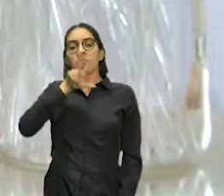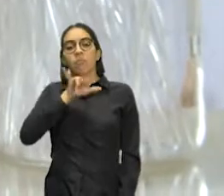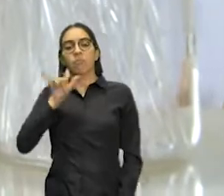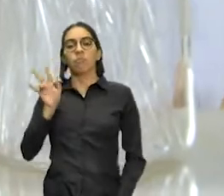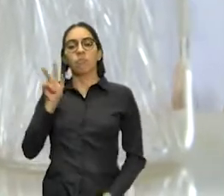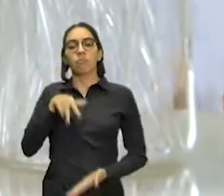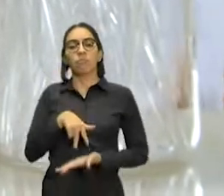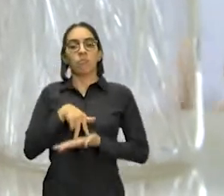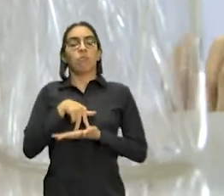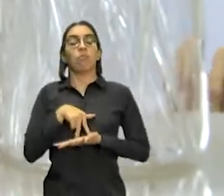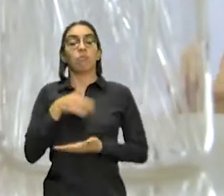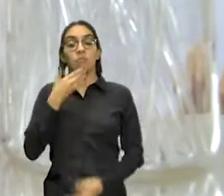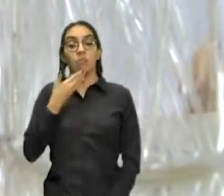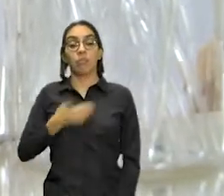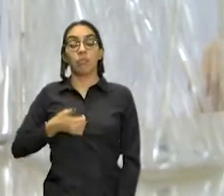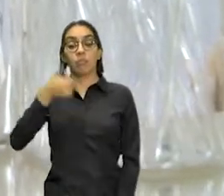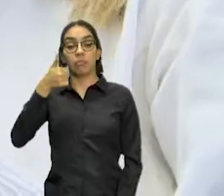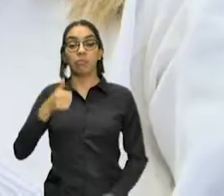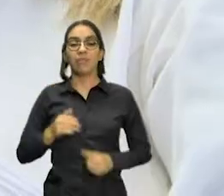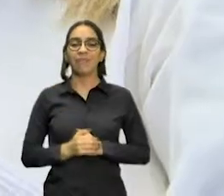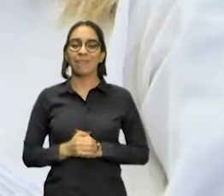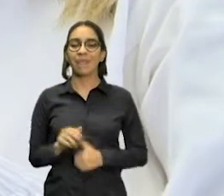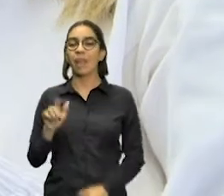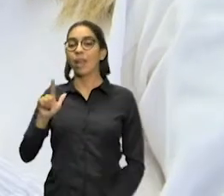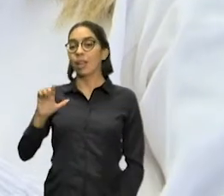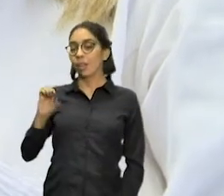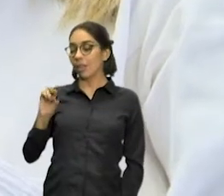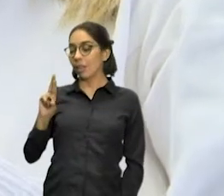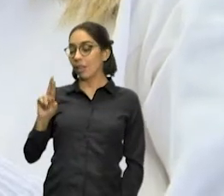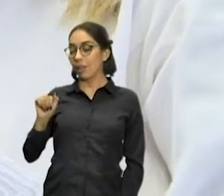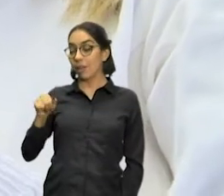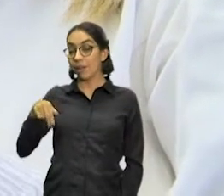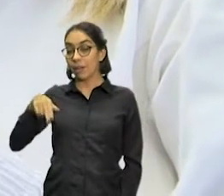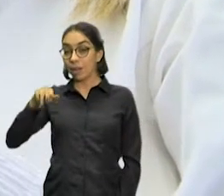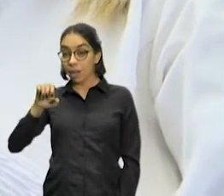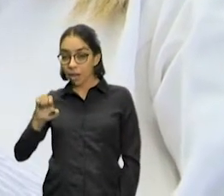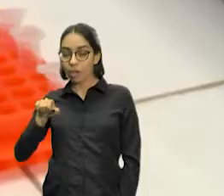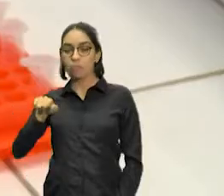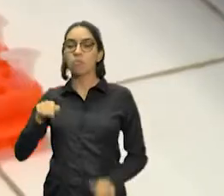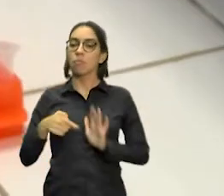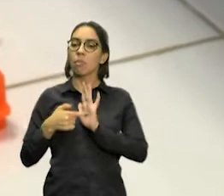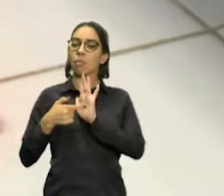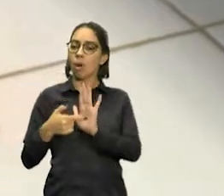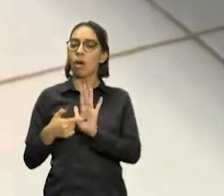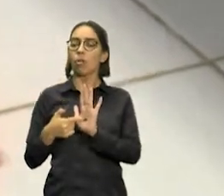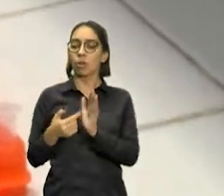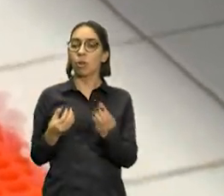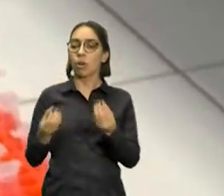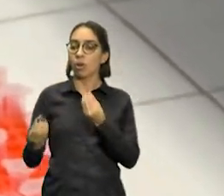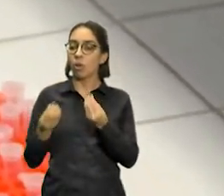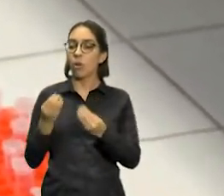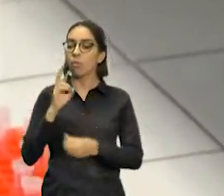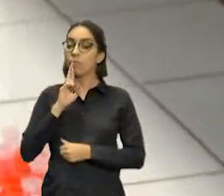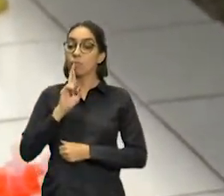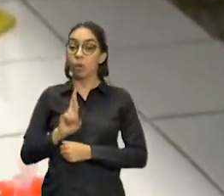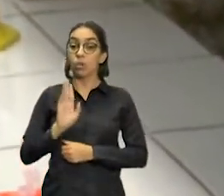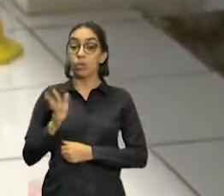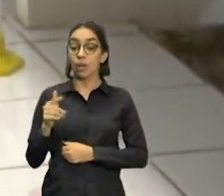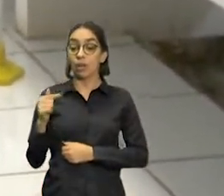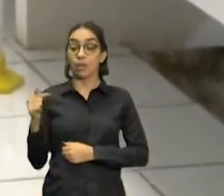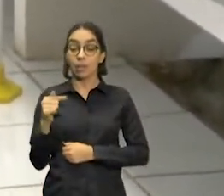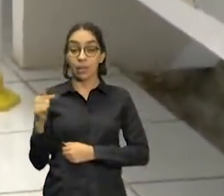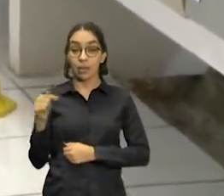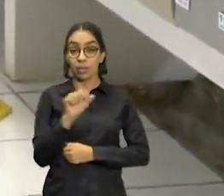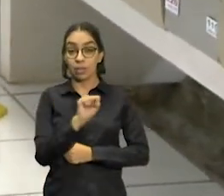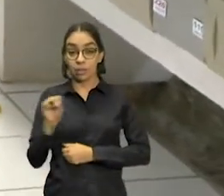mulheres. Lohane é reflexo do incentivo às carreiras femininas em todas as áreas científicas. Indo para o sétimo semestre de Química